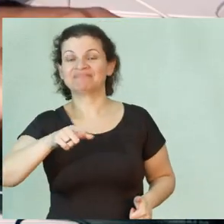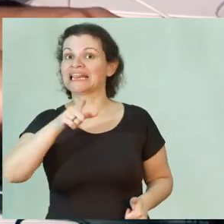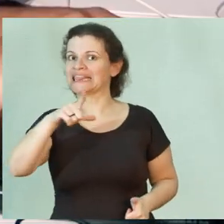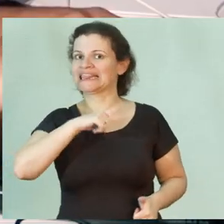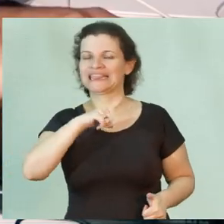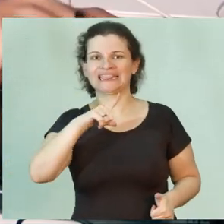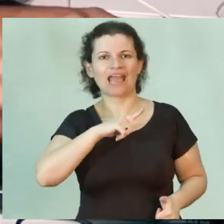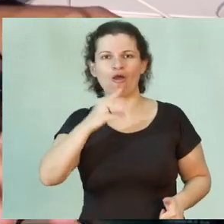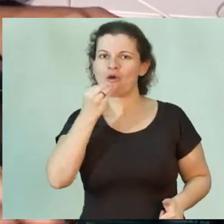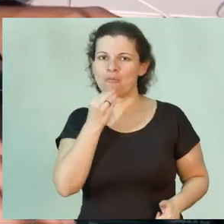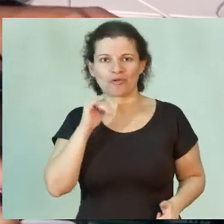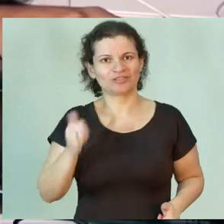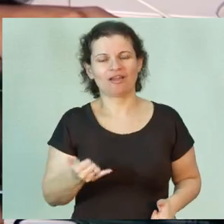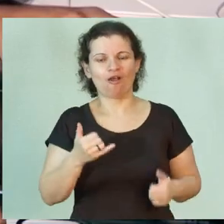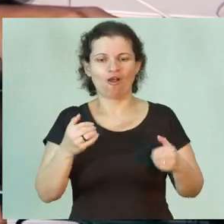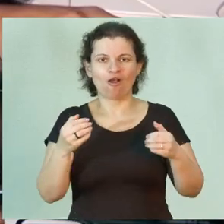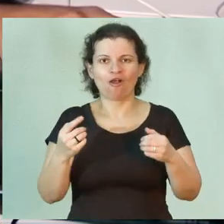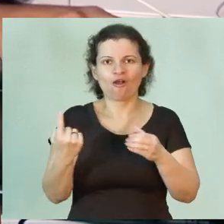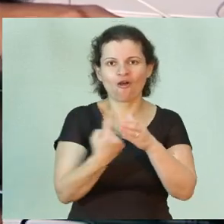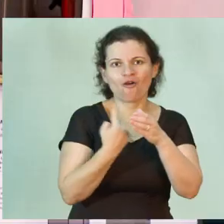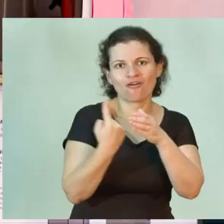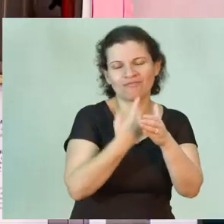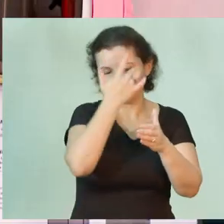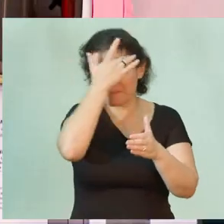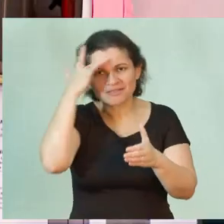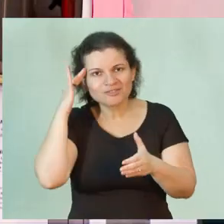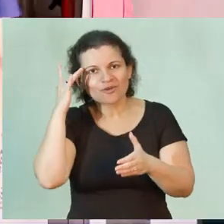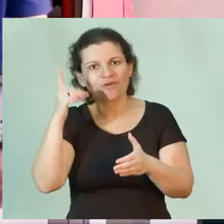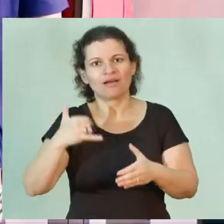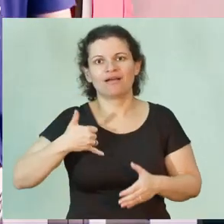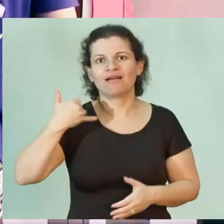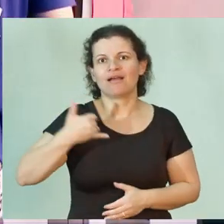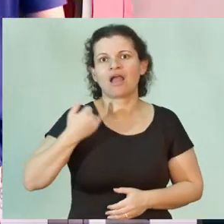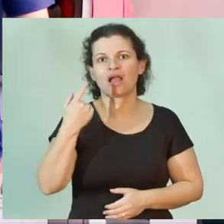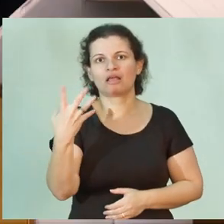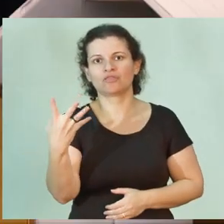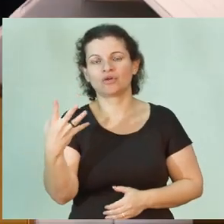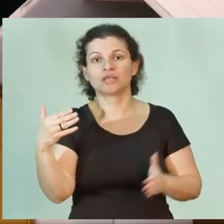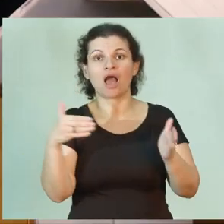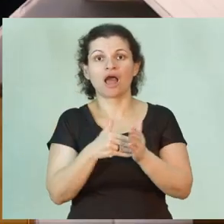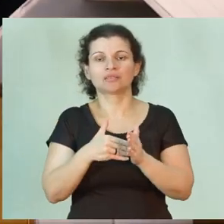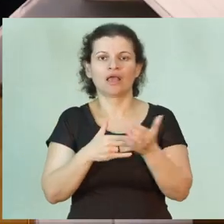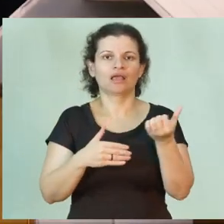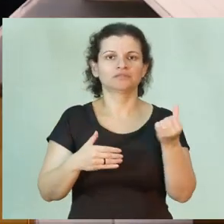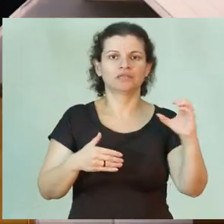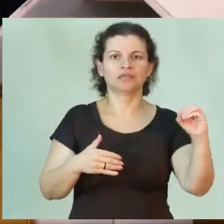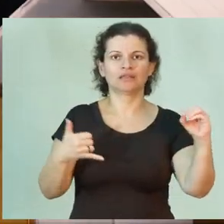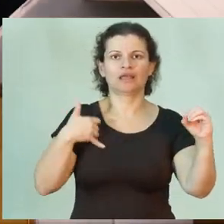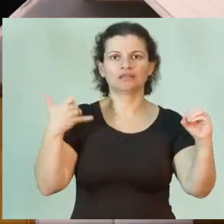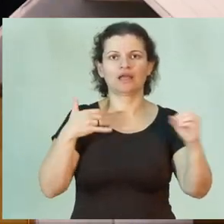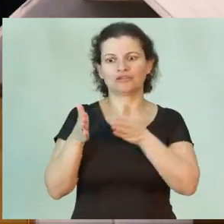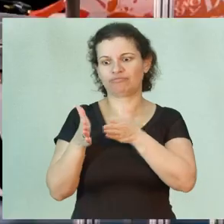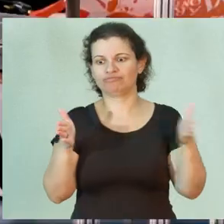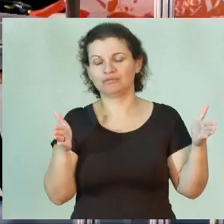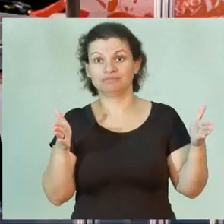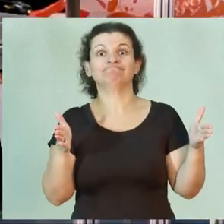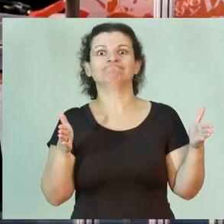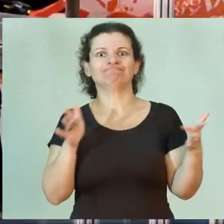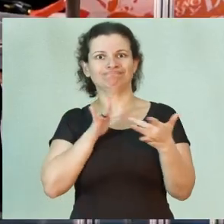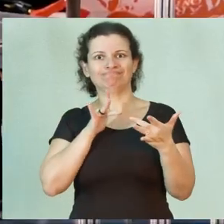tem a oportunidade de conviver com pessoas de 14 anos de idade até pessoas de 60 anos de idade.